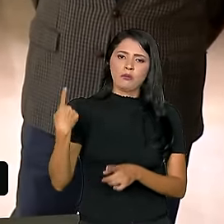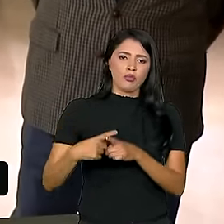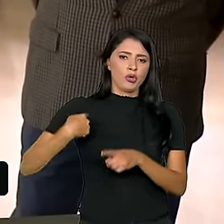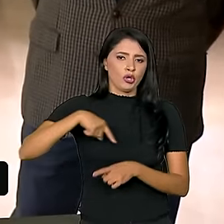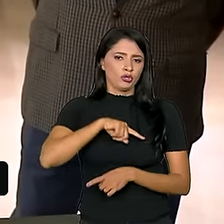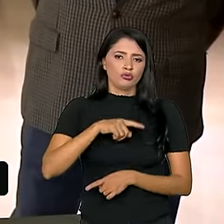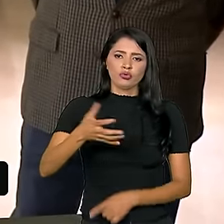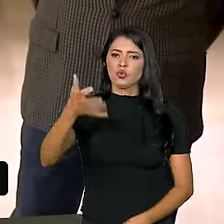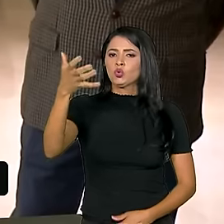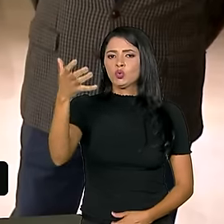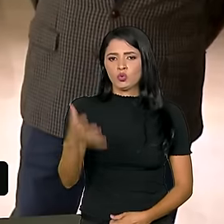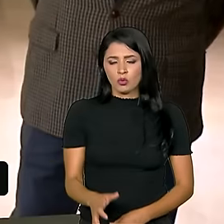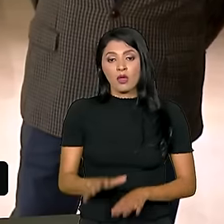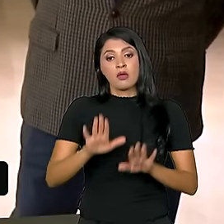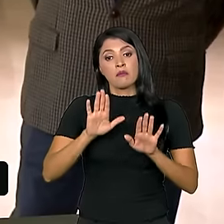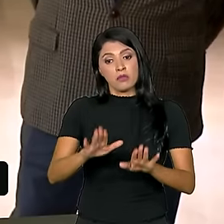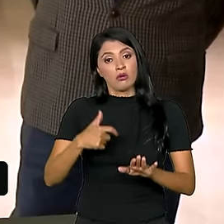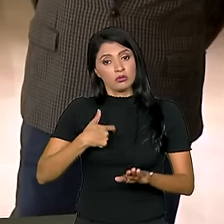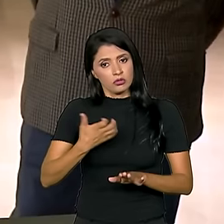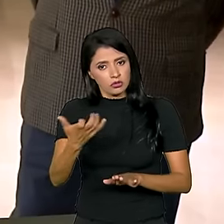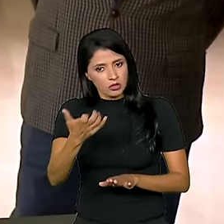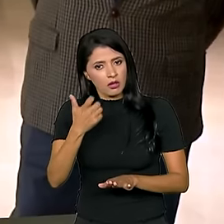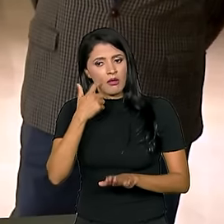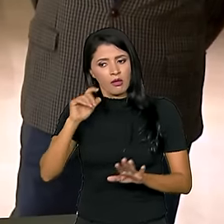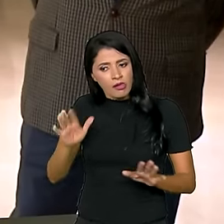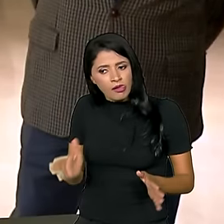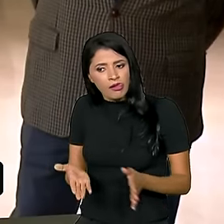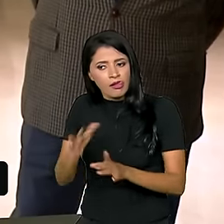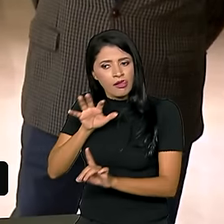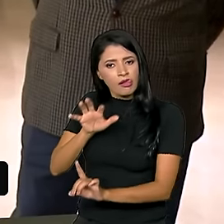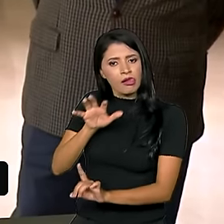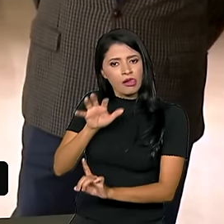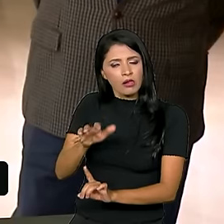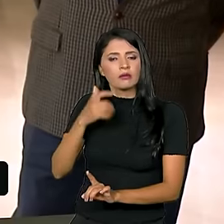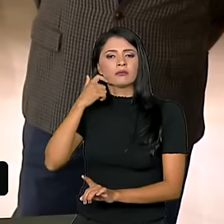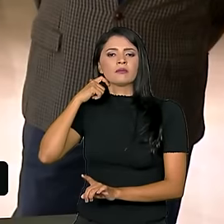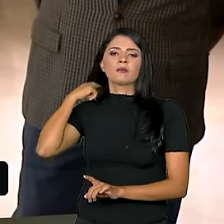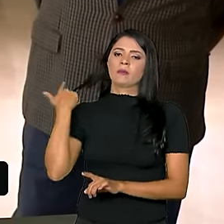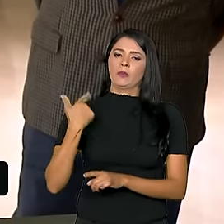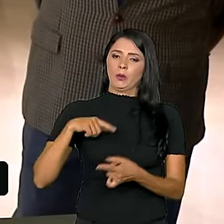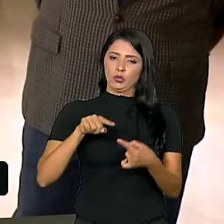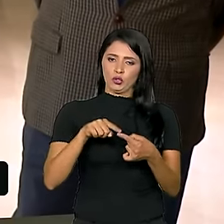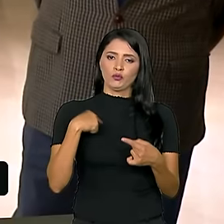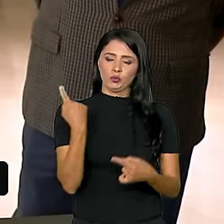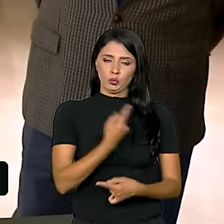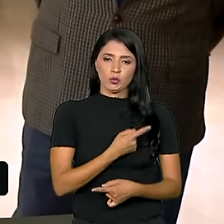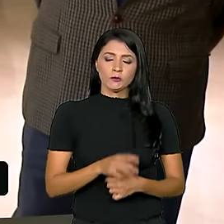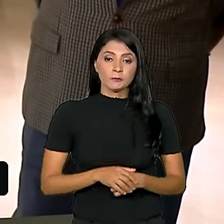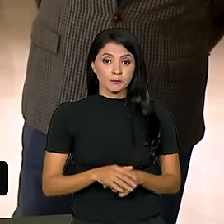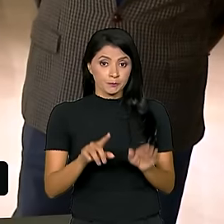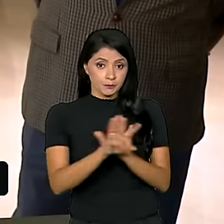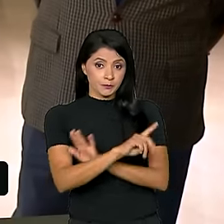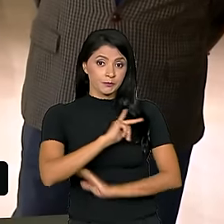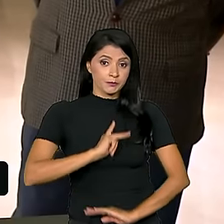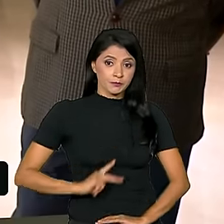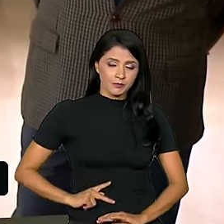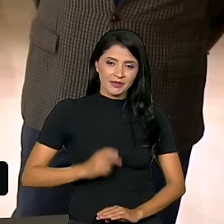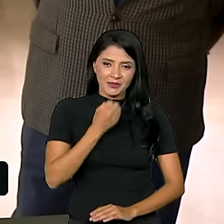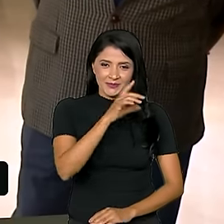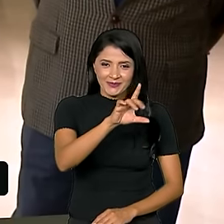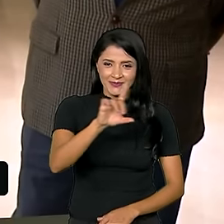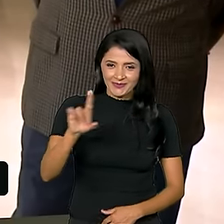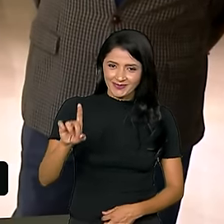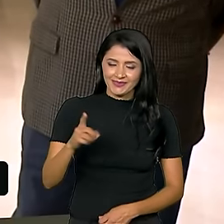queremos. Agora, o que nós queremos é influir. É isso. Presidente. Presidente, bom dia.